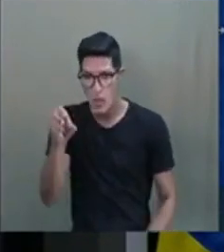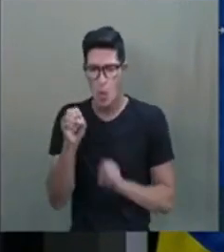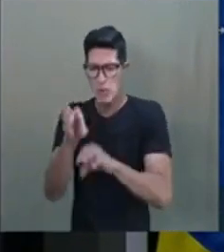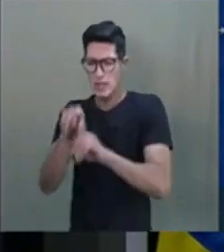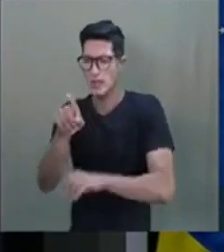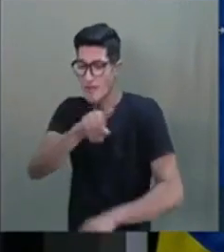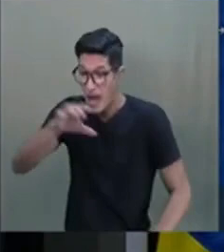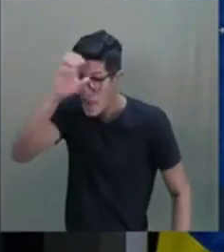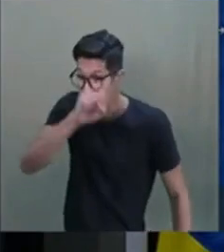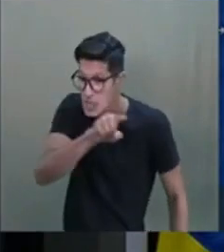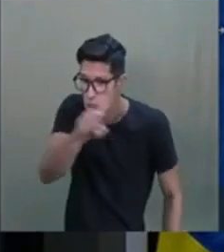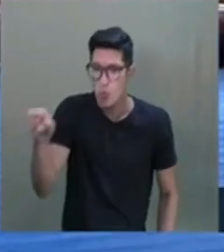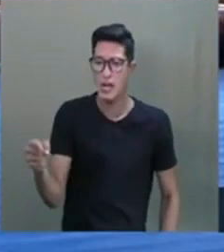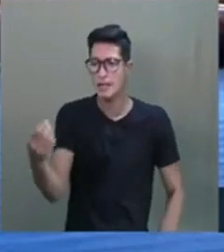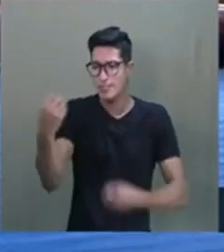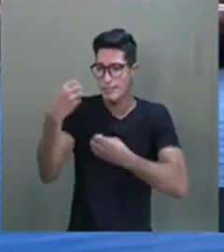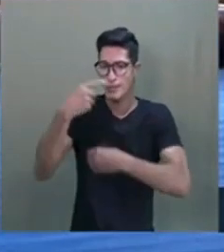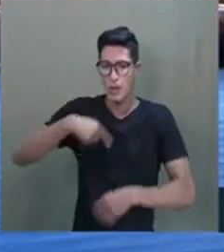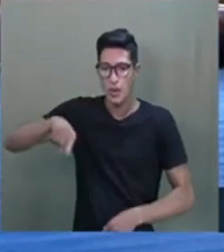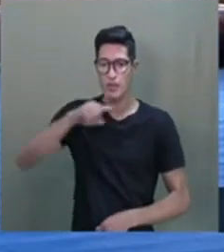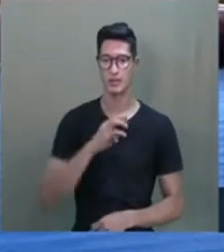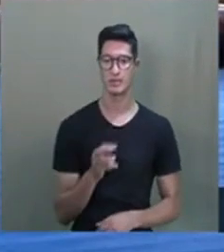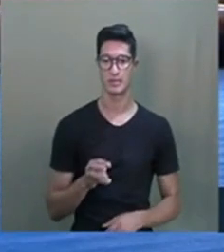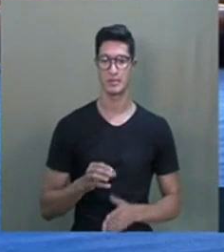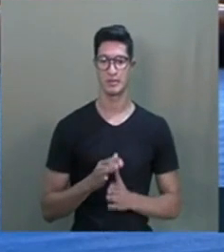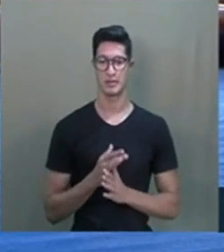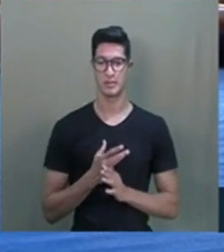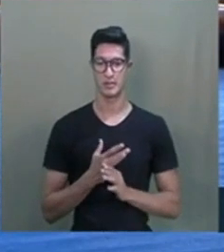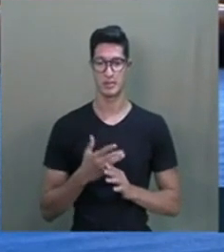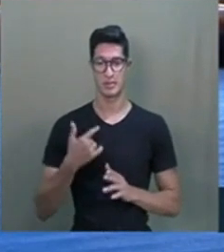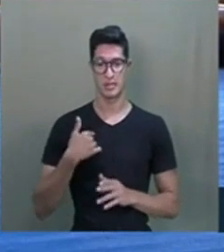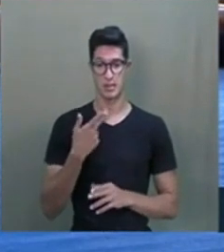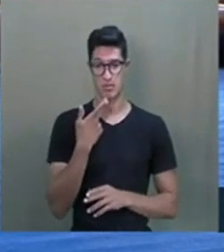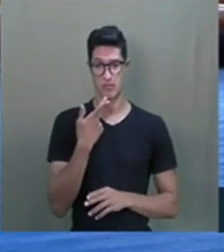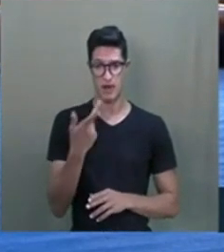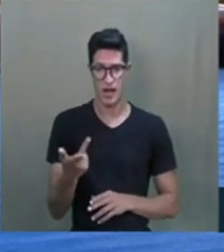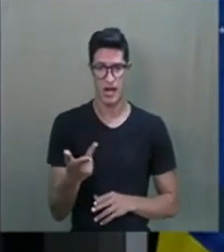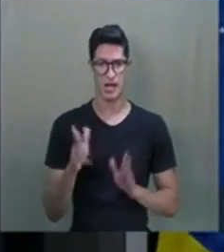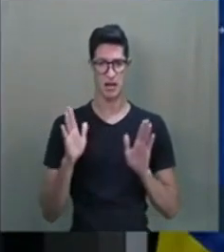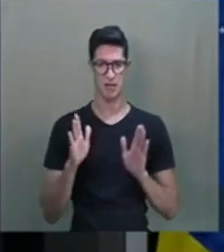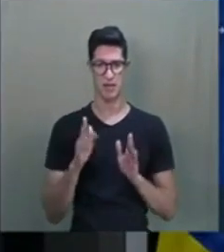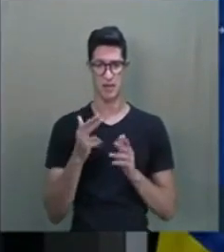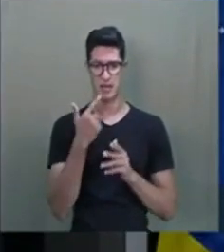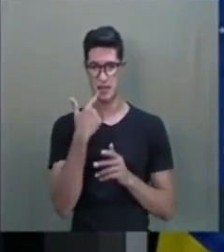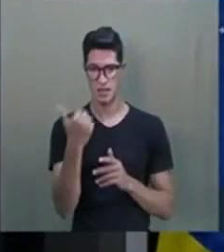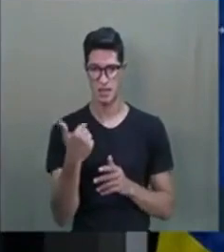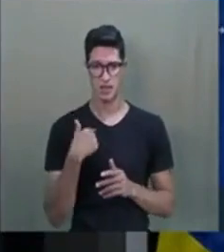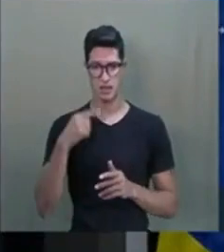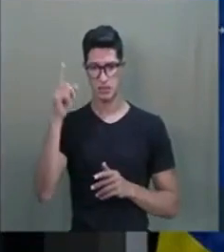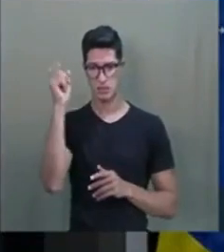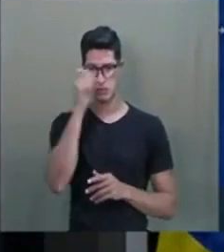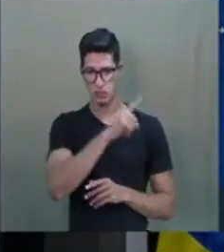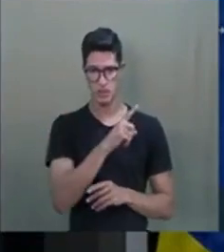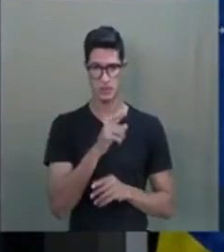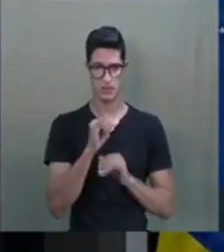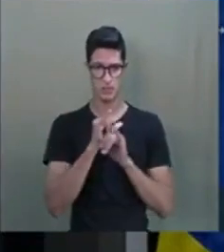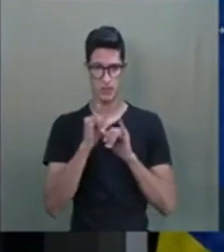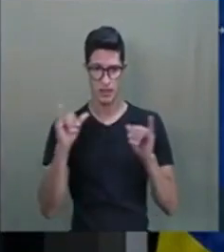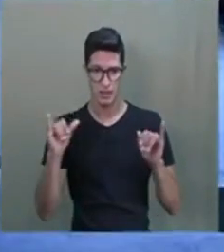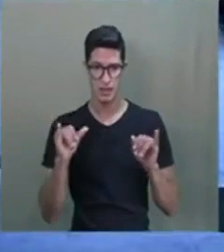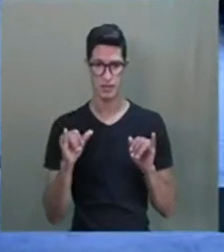ensinando eles. E ela falou, olha, eu não falava o idioma, eu tive muita dificuldade em falar